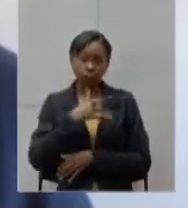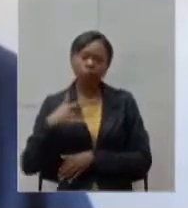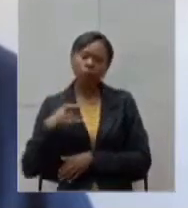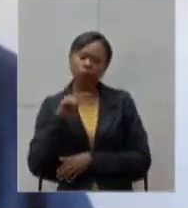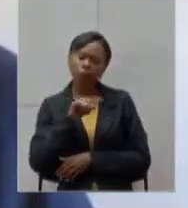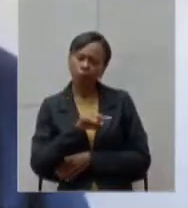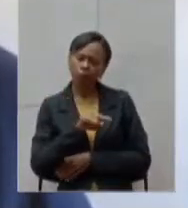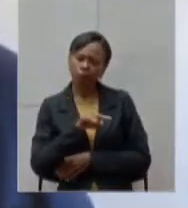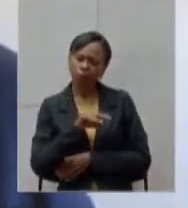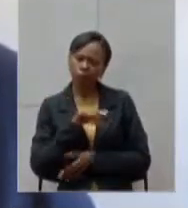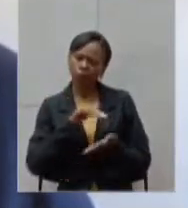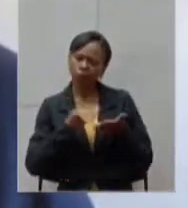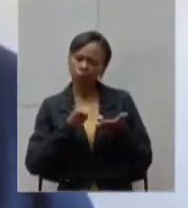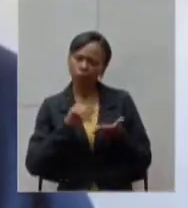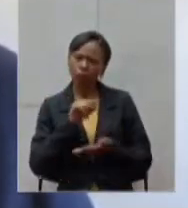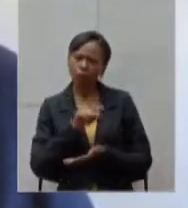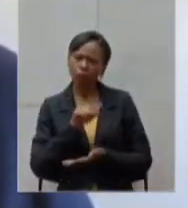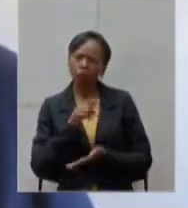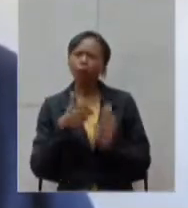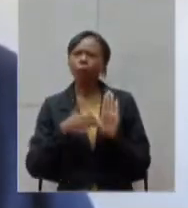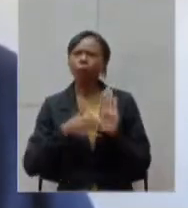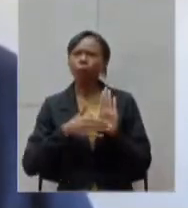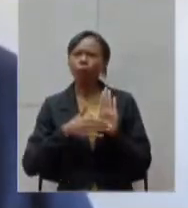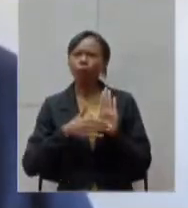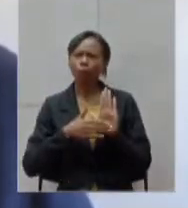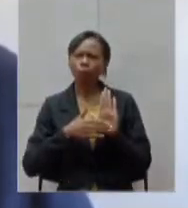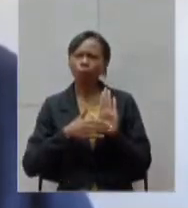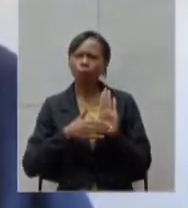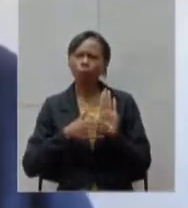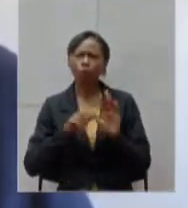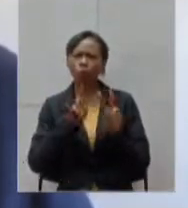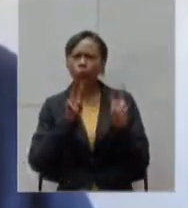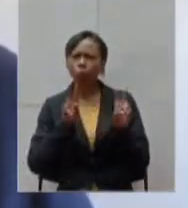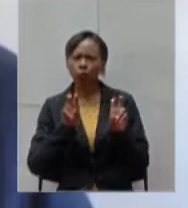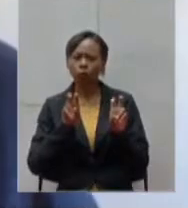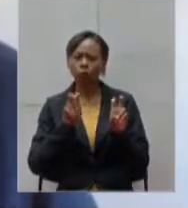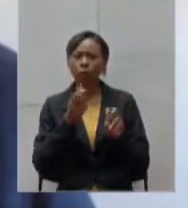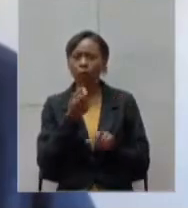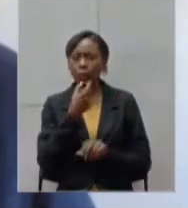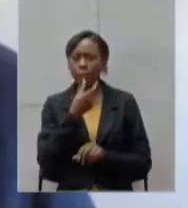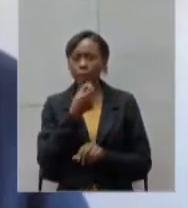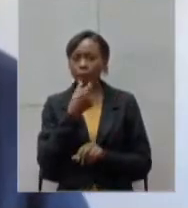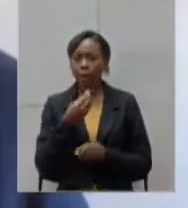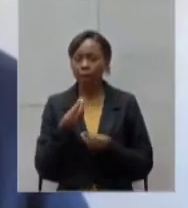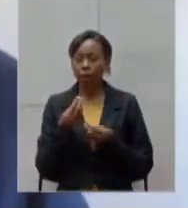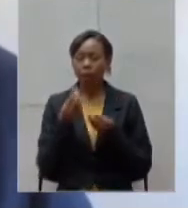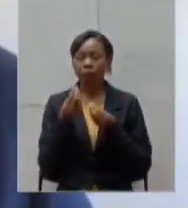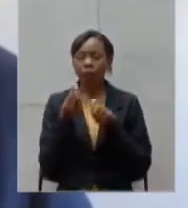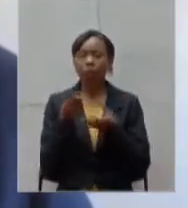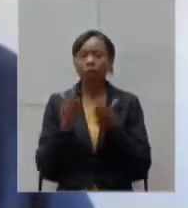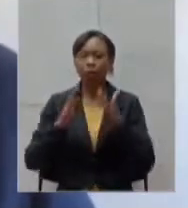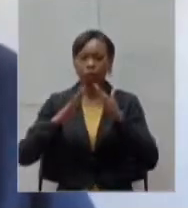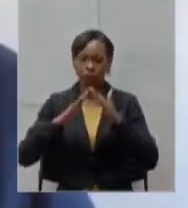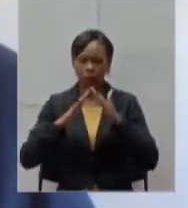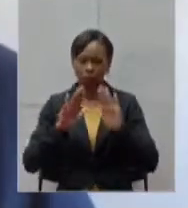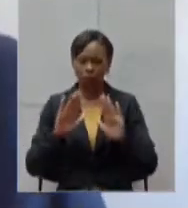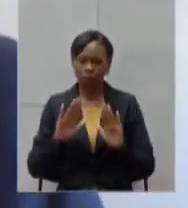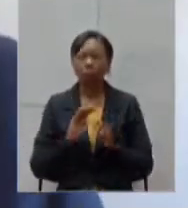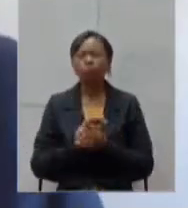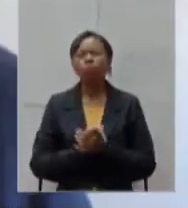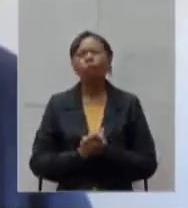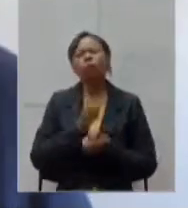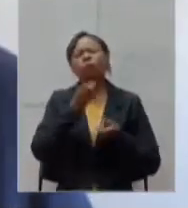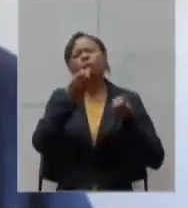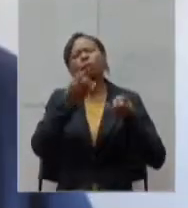o que ele apresentou da proposta de entrega de medicamentos em domicílios secretário o senhor comentasse um pouco mais